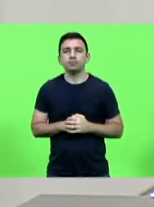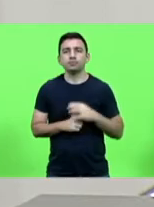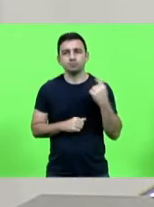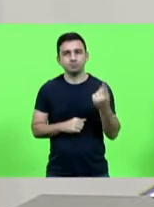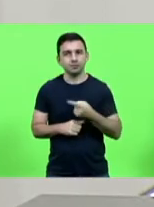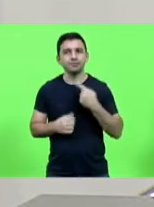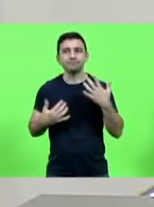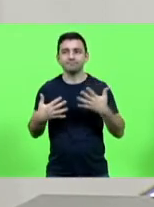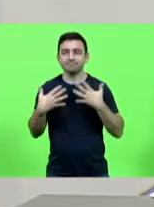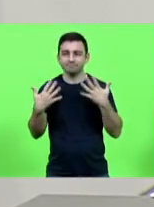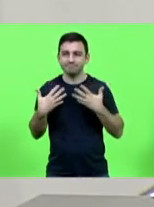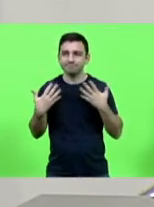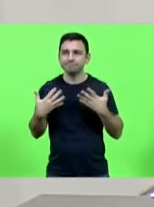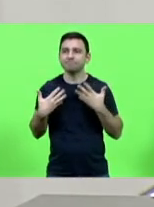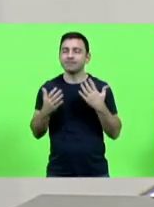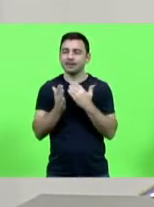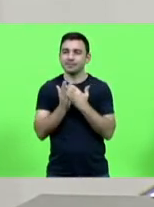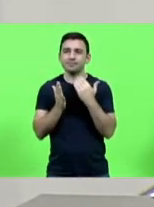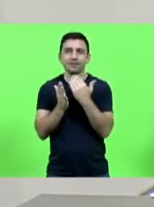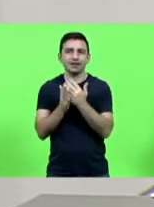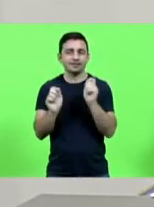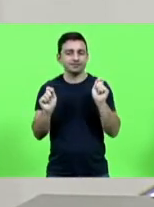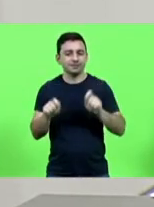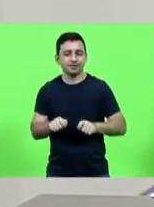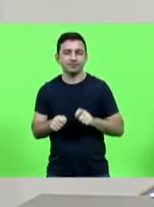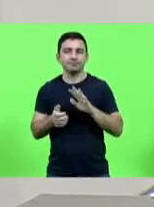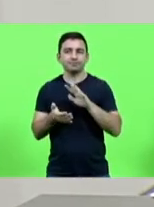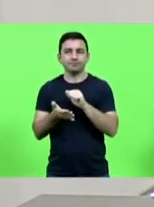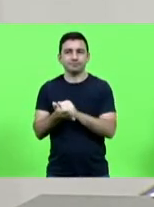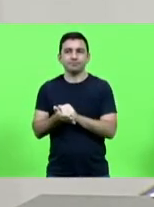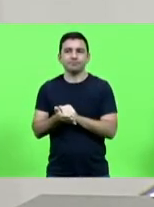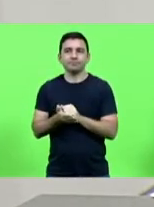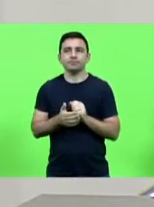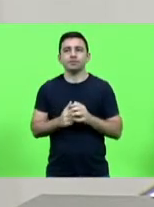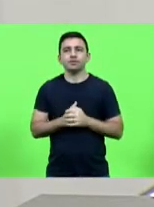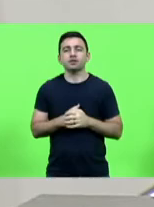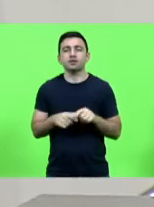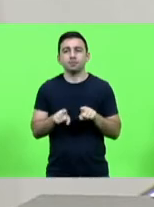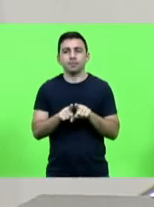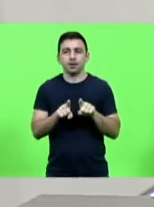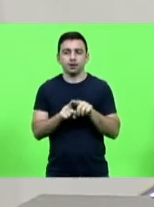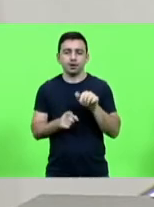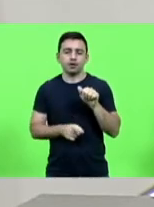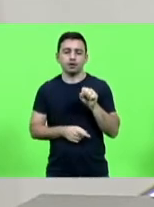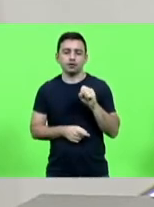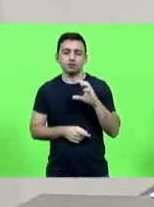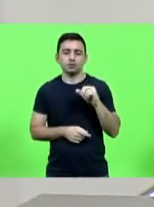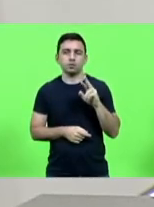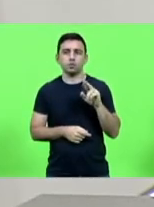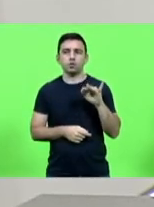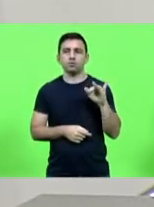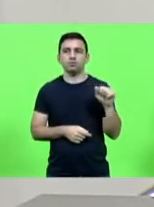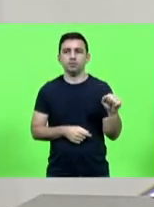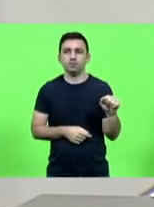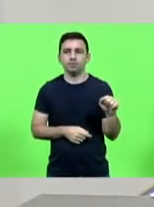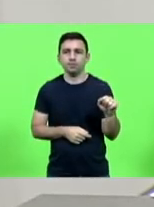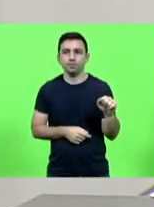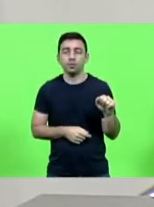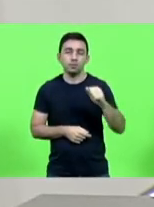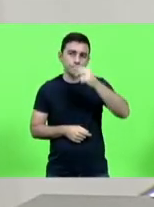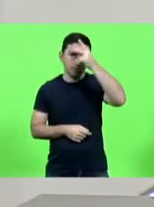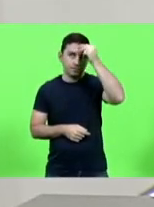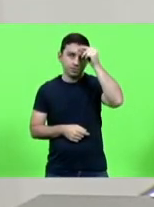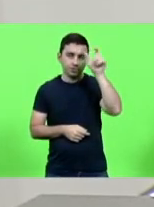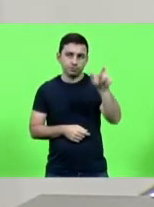alegria muito grande poder registrar e de Ascurra nós tivemos aqui eu tenho o nome de todos o prefeito